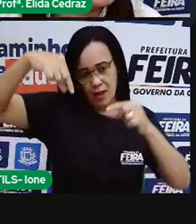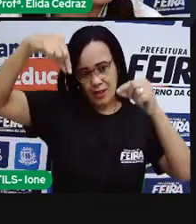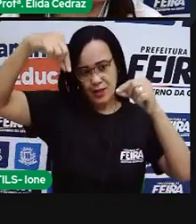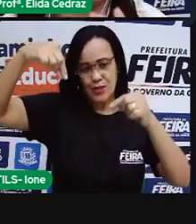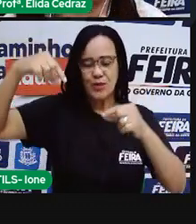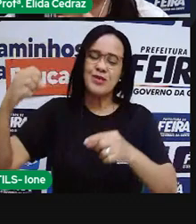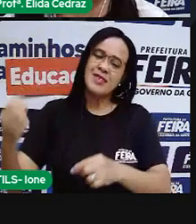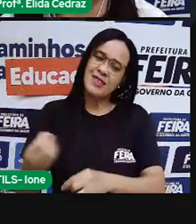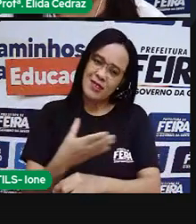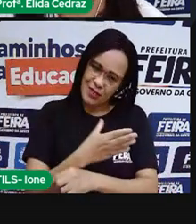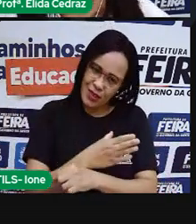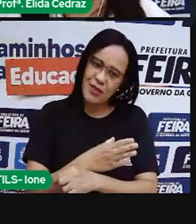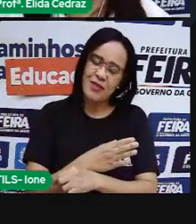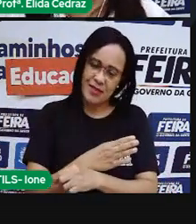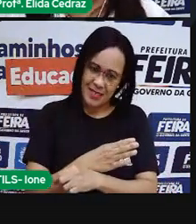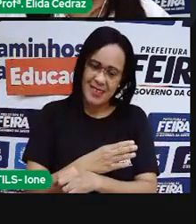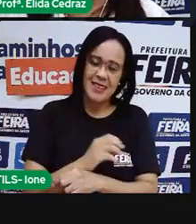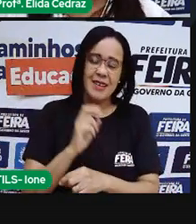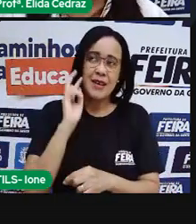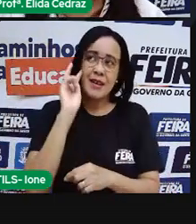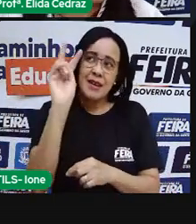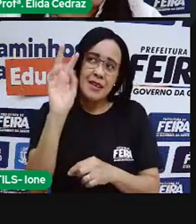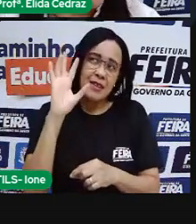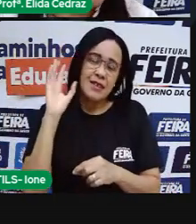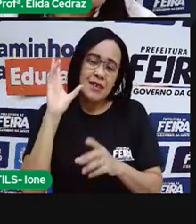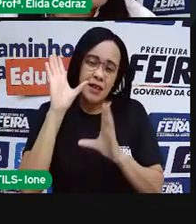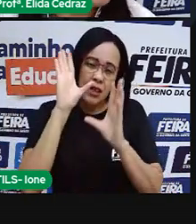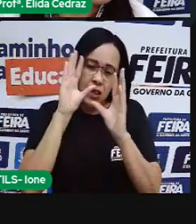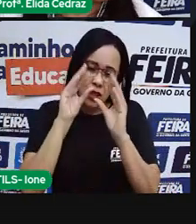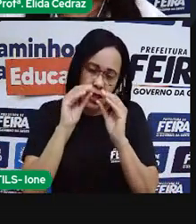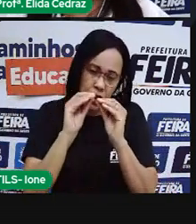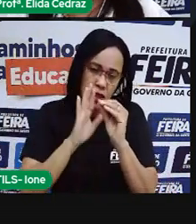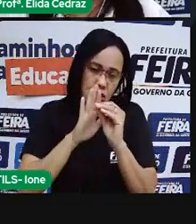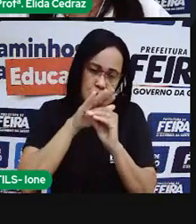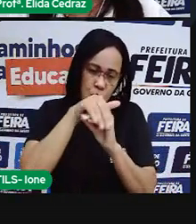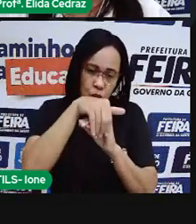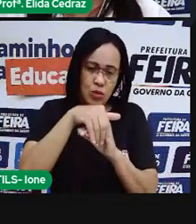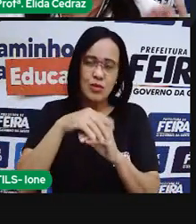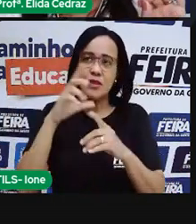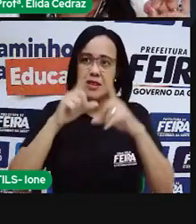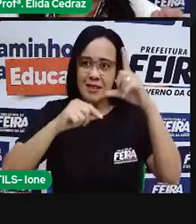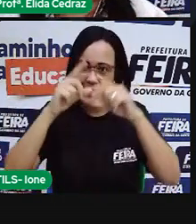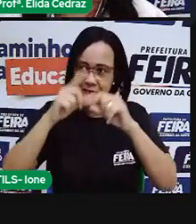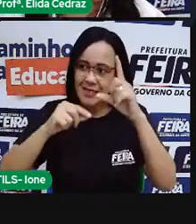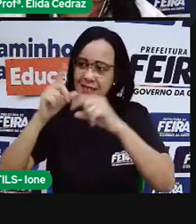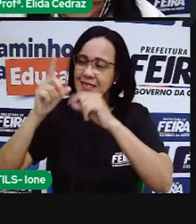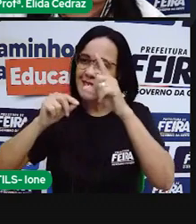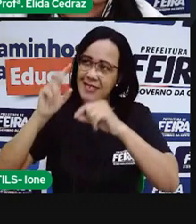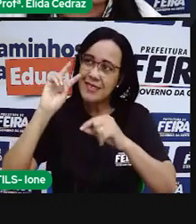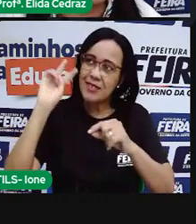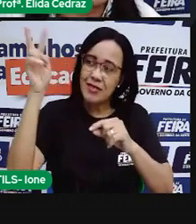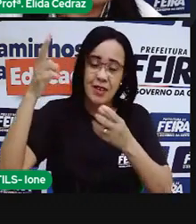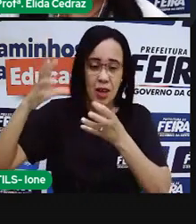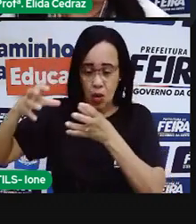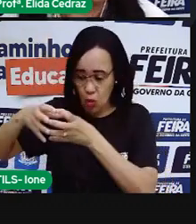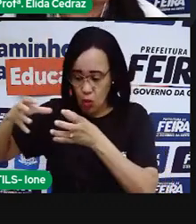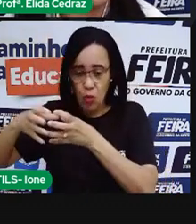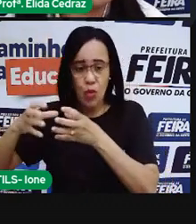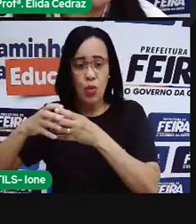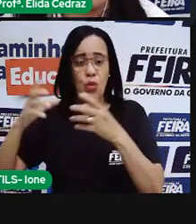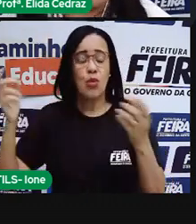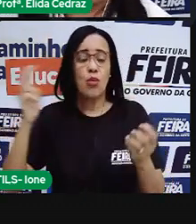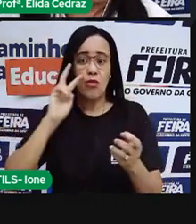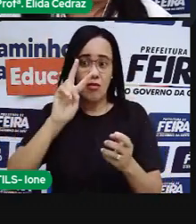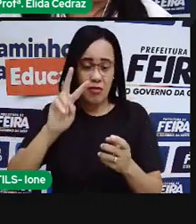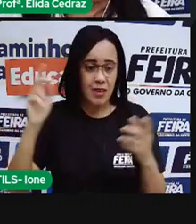noite onde não tem luar. Nós podemos ver melhor as estrelas, as constelações, mas a gente